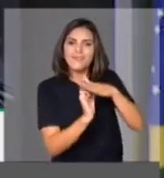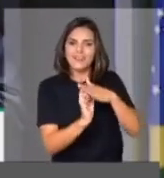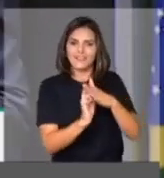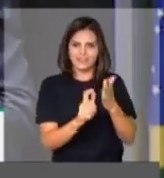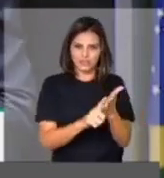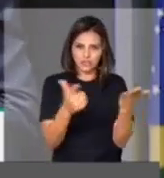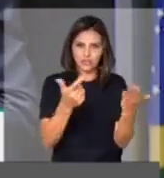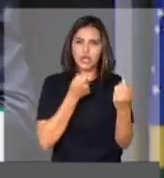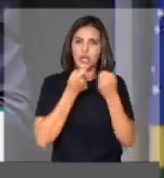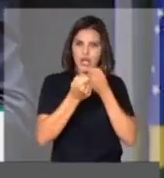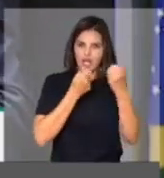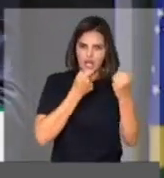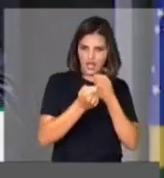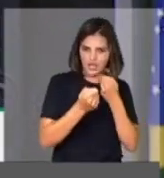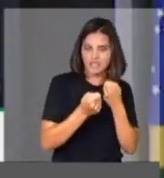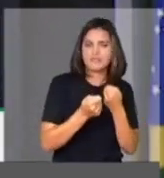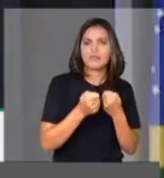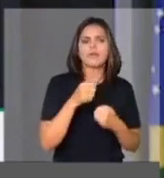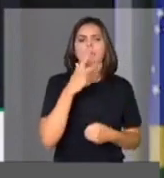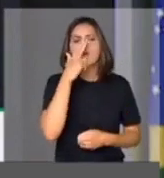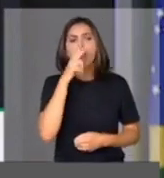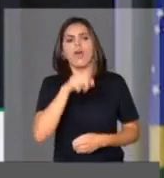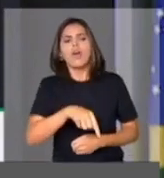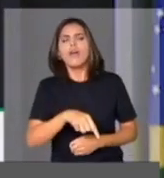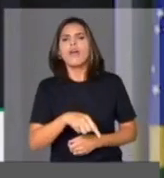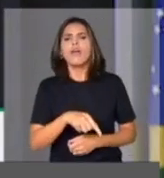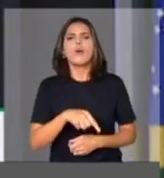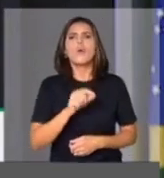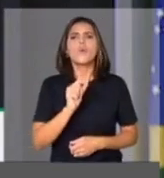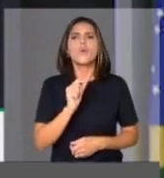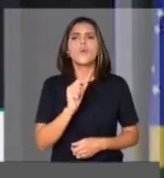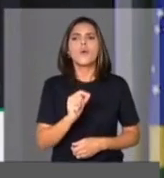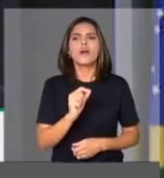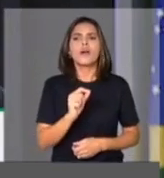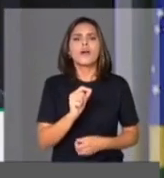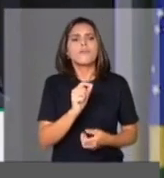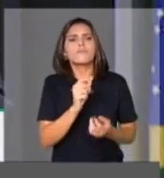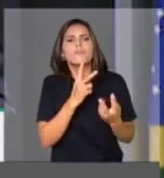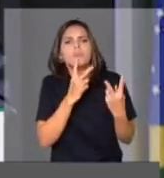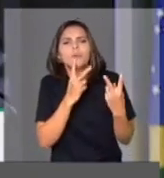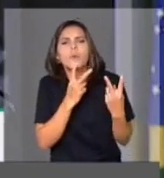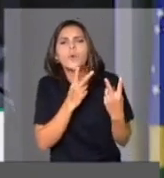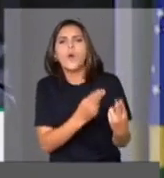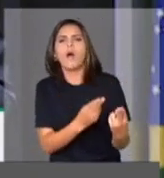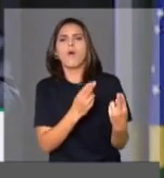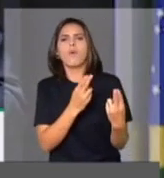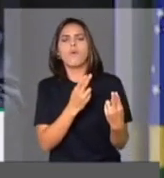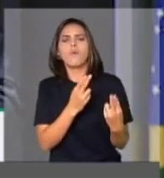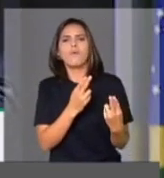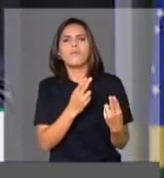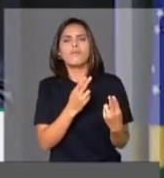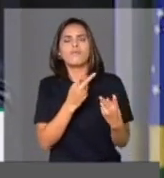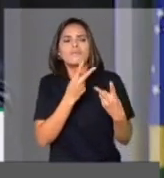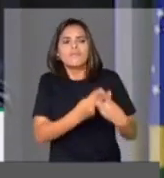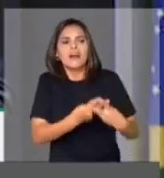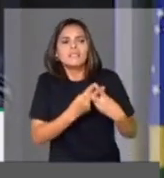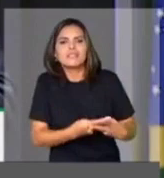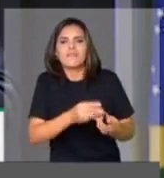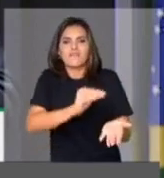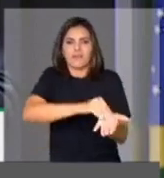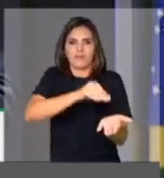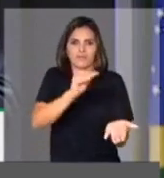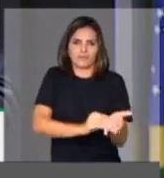se embasam da mesma impaciência e da mesma tolerância.